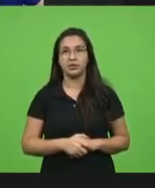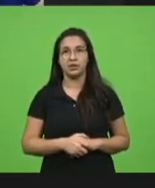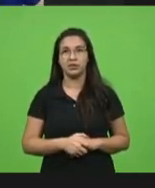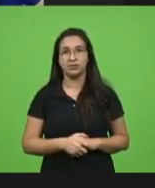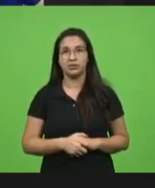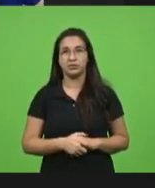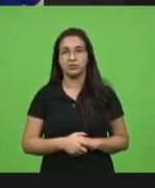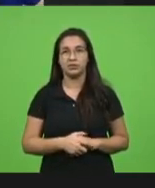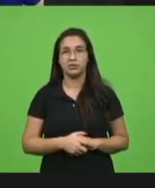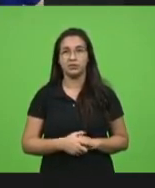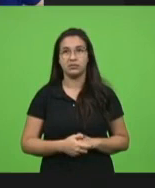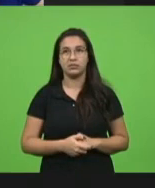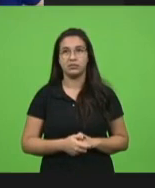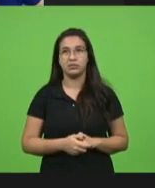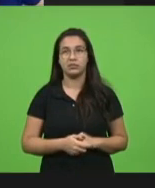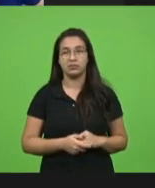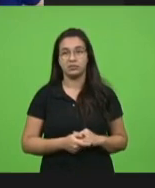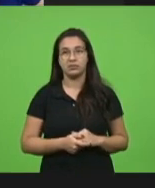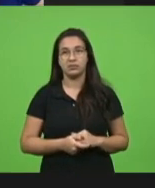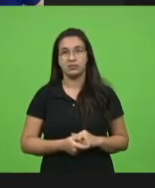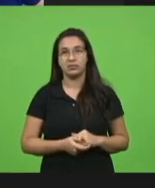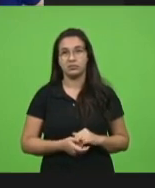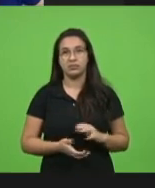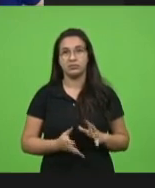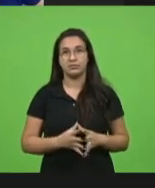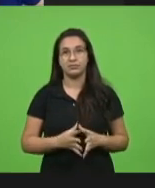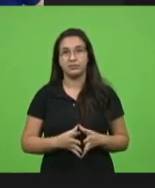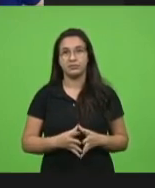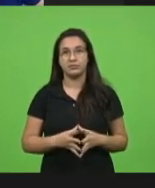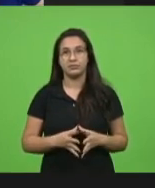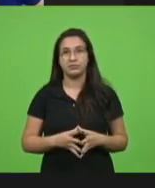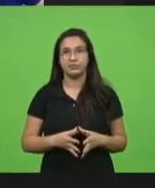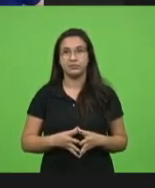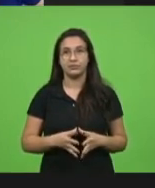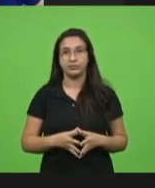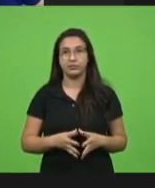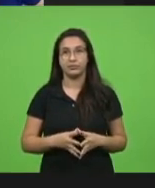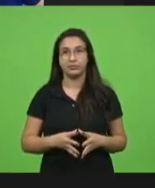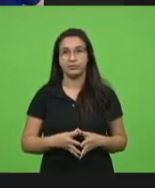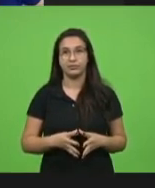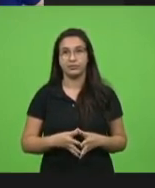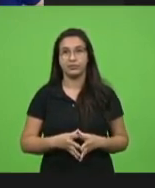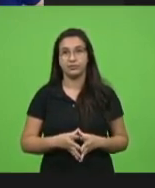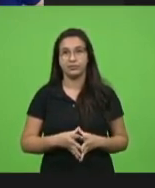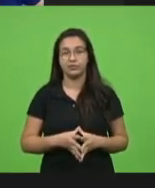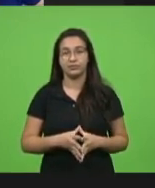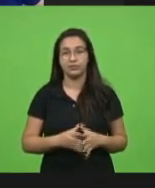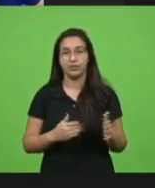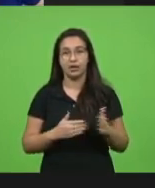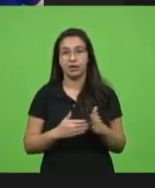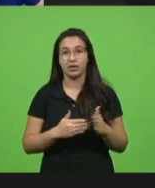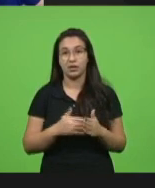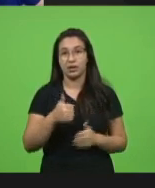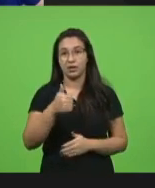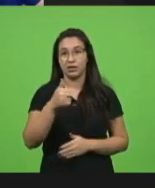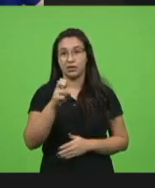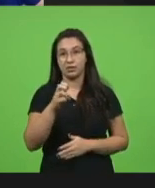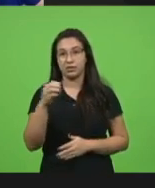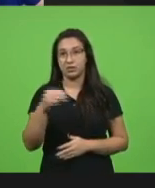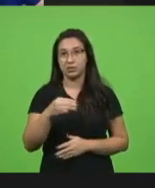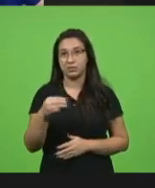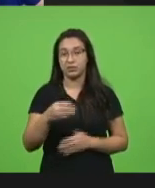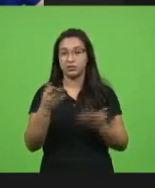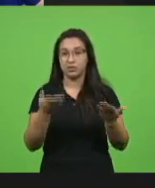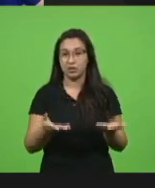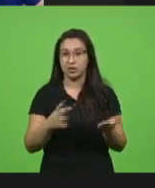cronômetro disparado a partir de agora. Com a palavra para o tempo de até 15 minutos, o bloco